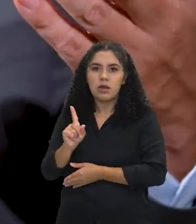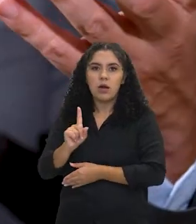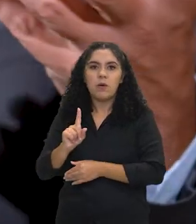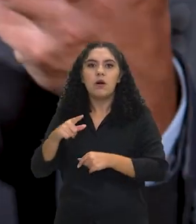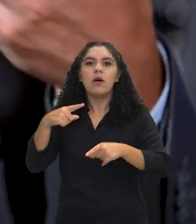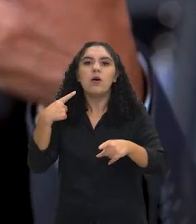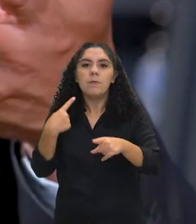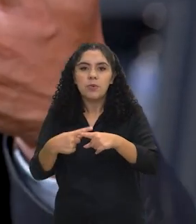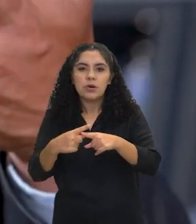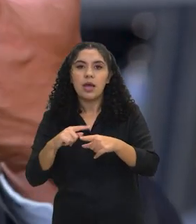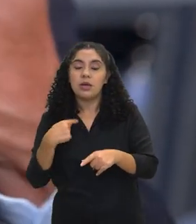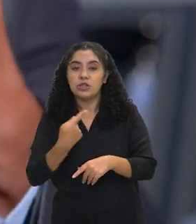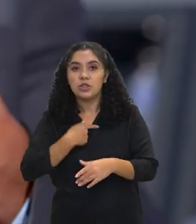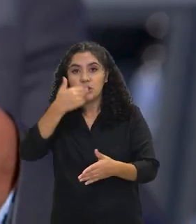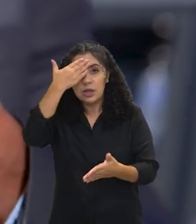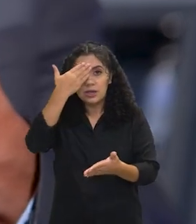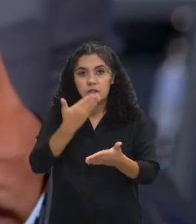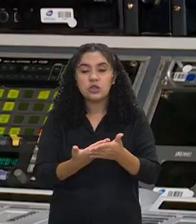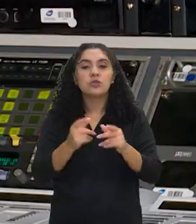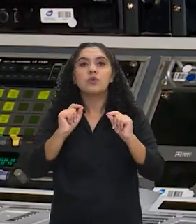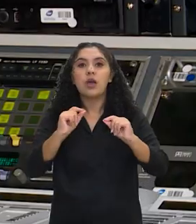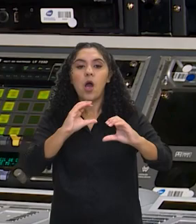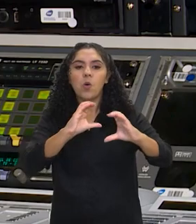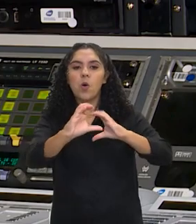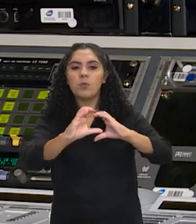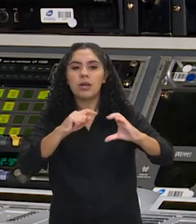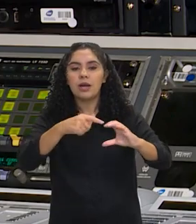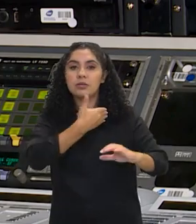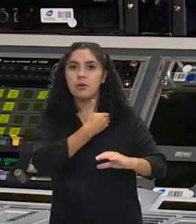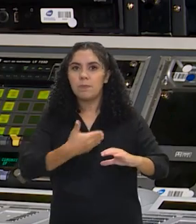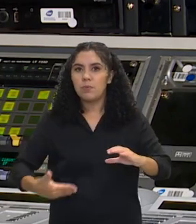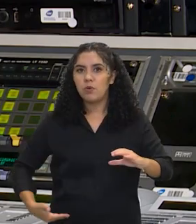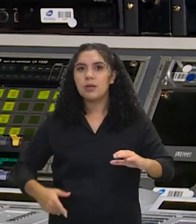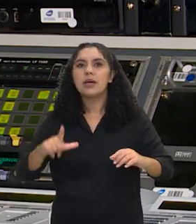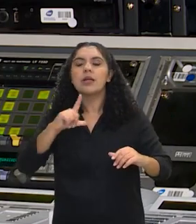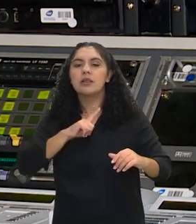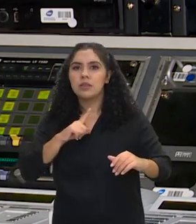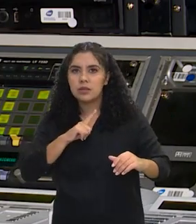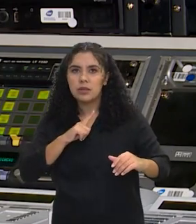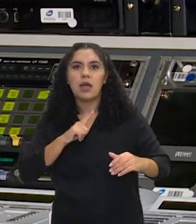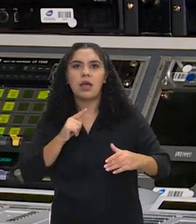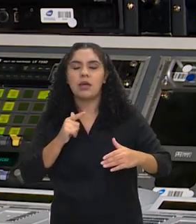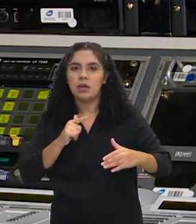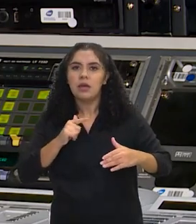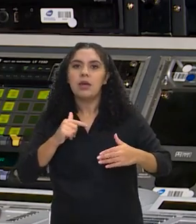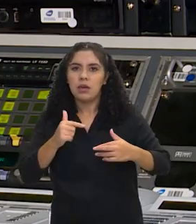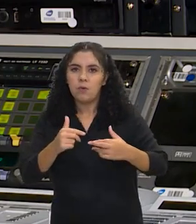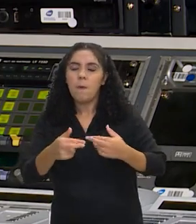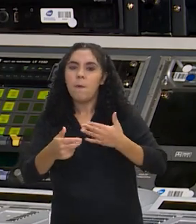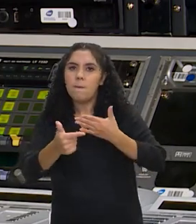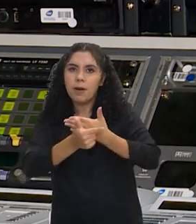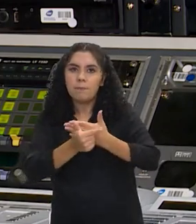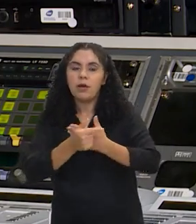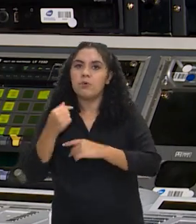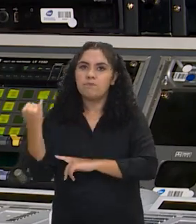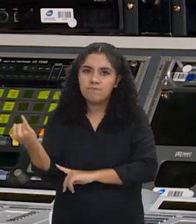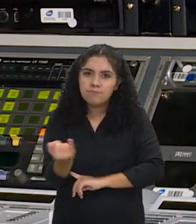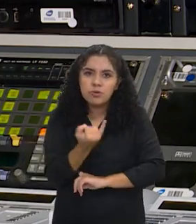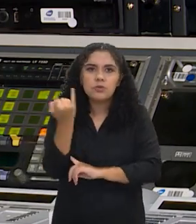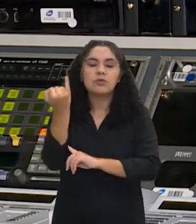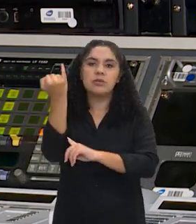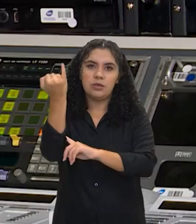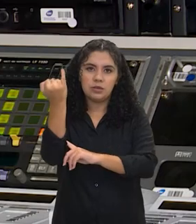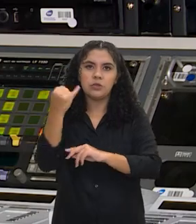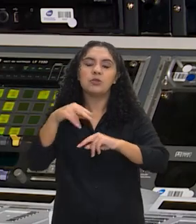com atuação, porque acredita que a comunicação pública cumpre um enorme papel no fortalecimento da integridade da informação.